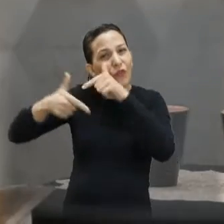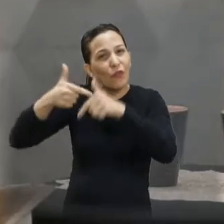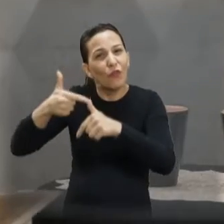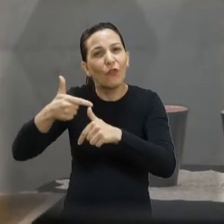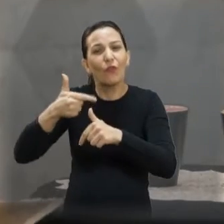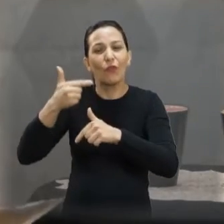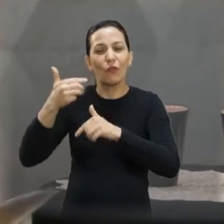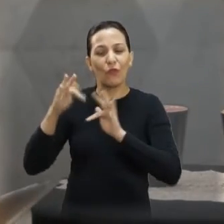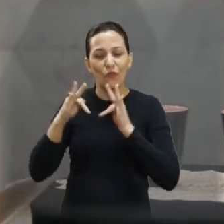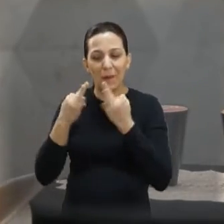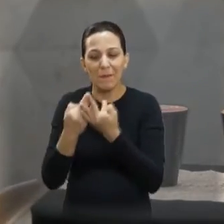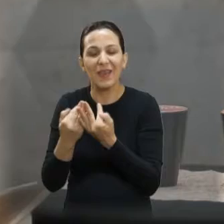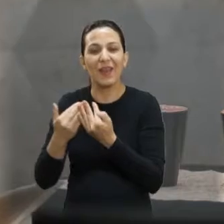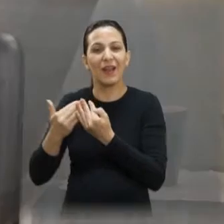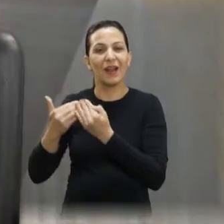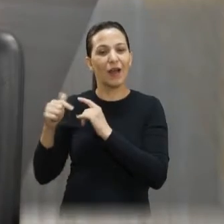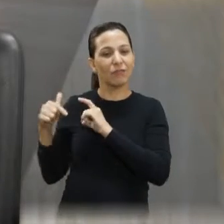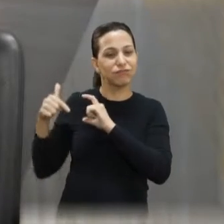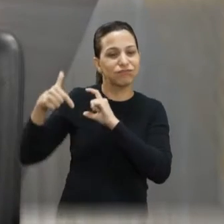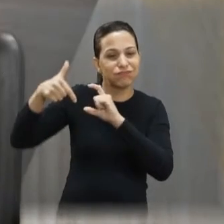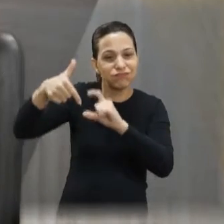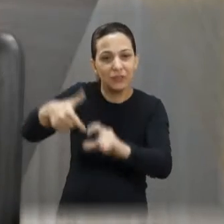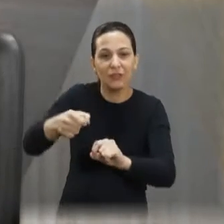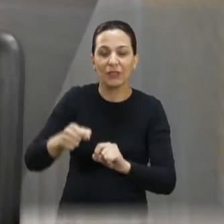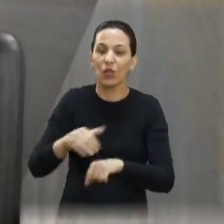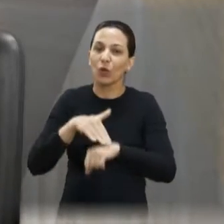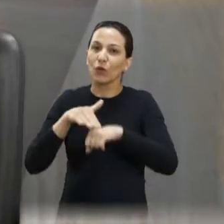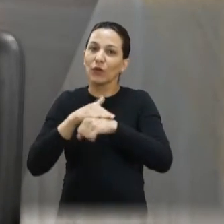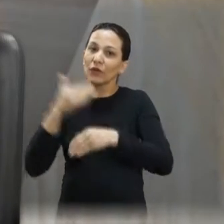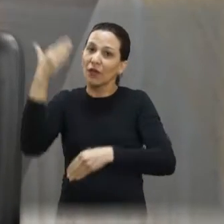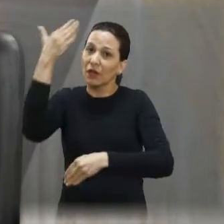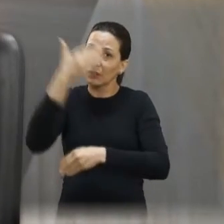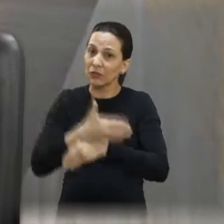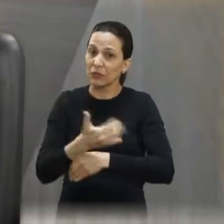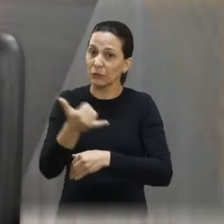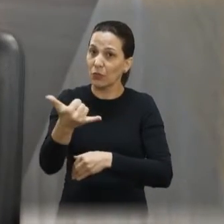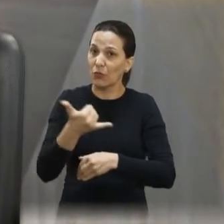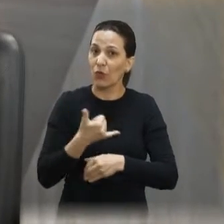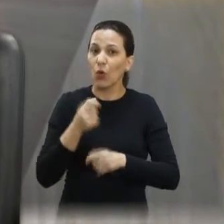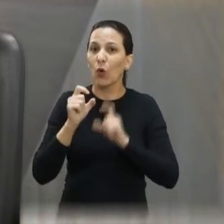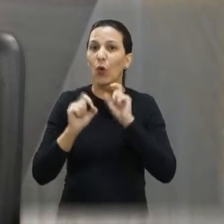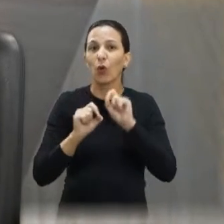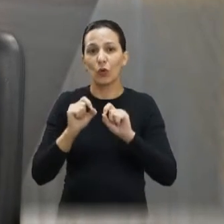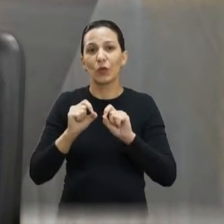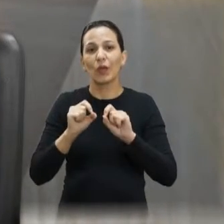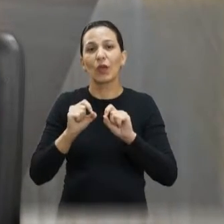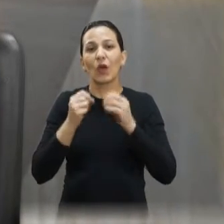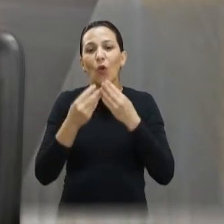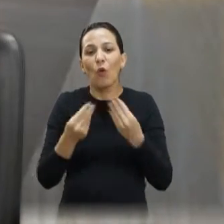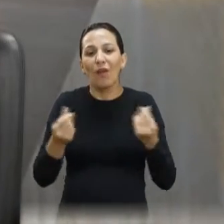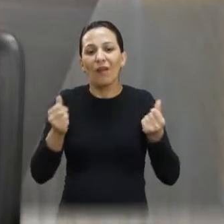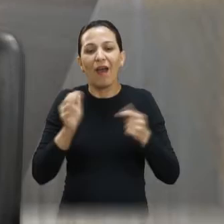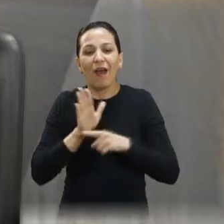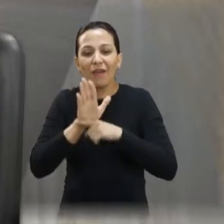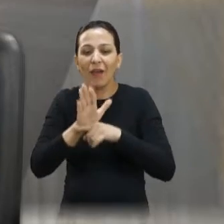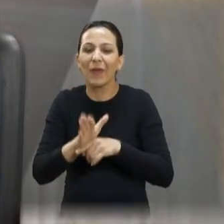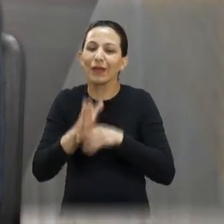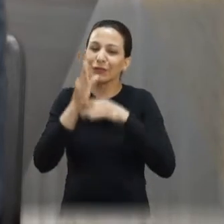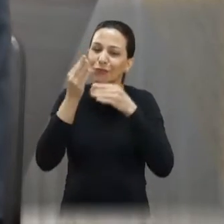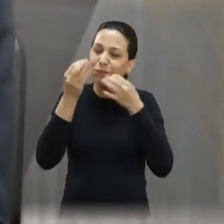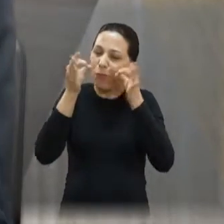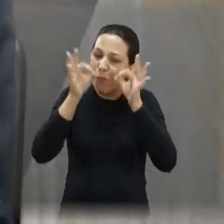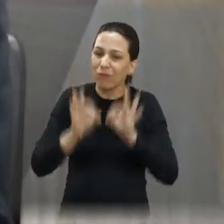para filhos. E eu estava conversando com alguns taxistas e falaram, Lucas, nosso movimento não caiu, porque nossa qualidade do atendimento é muito boa.